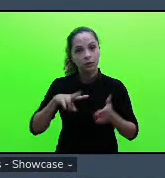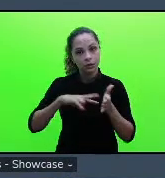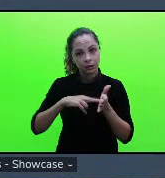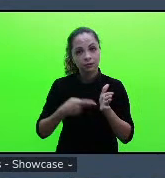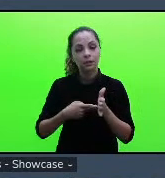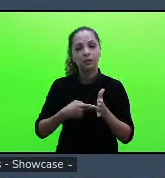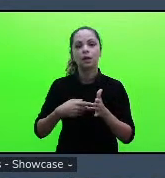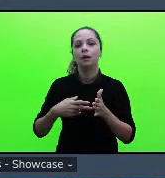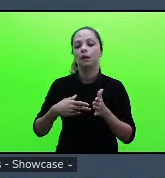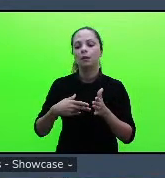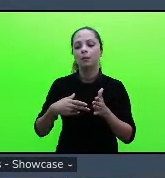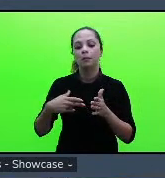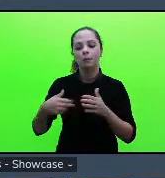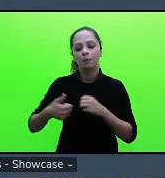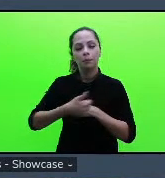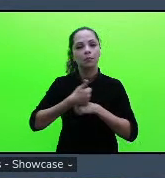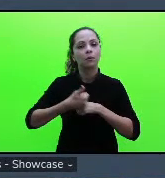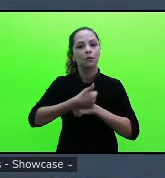desvalorizada